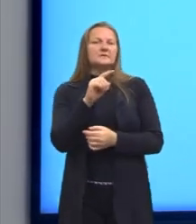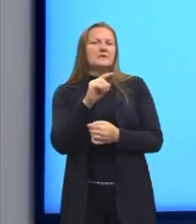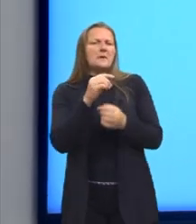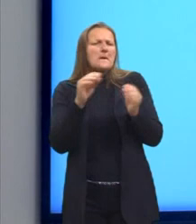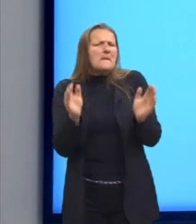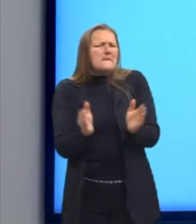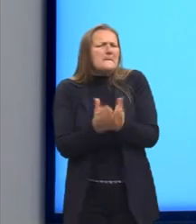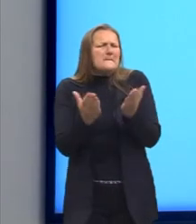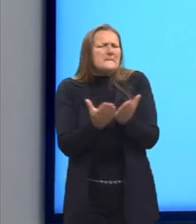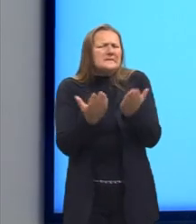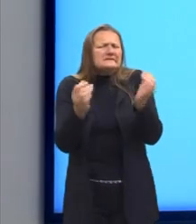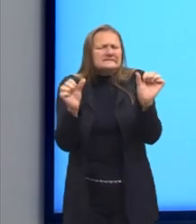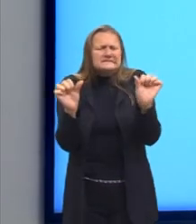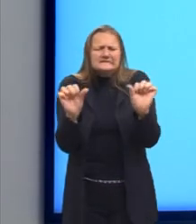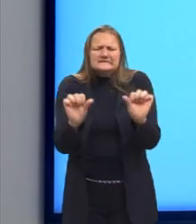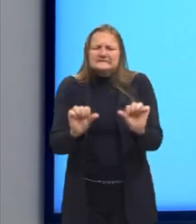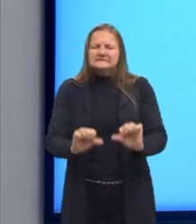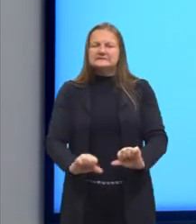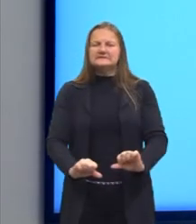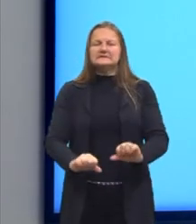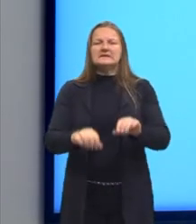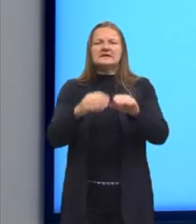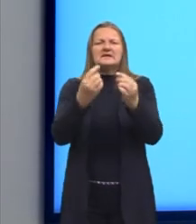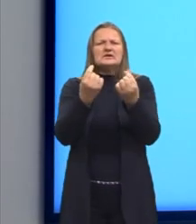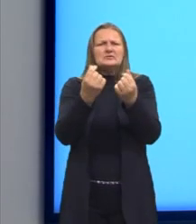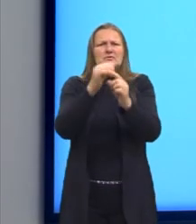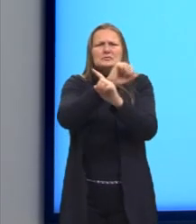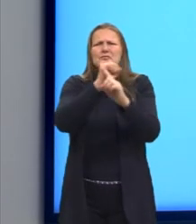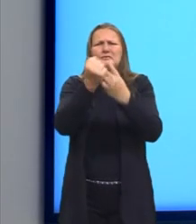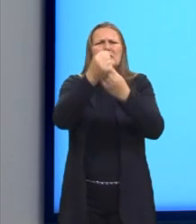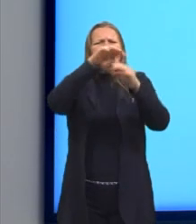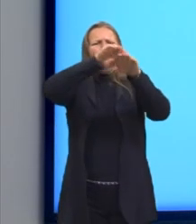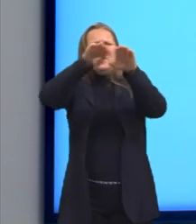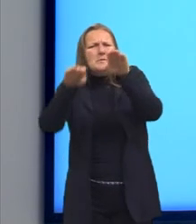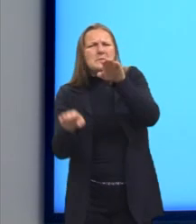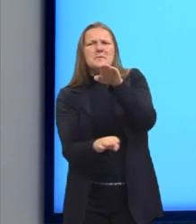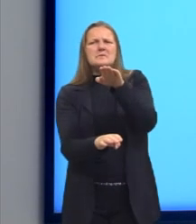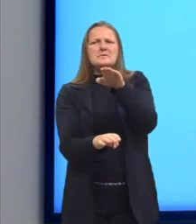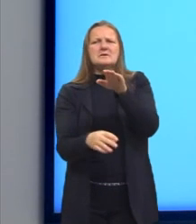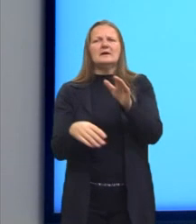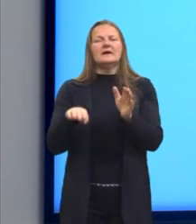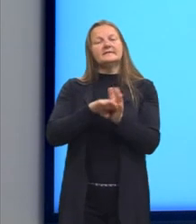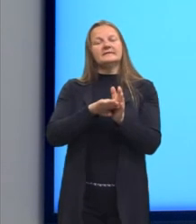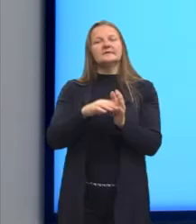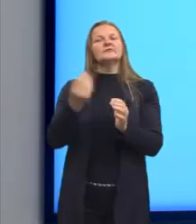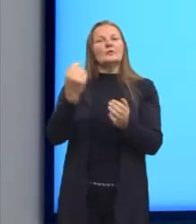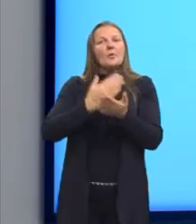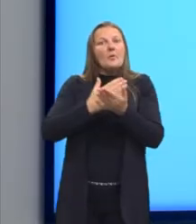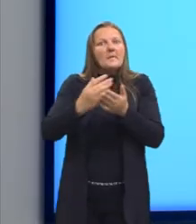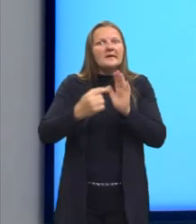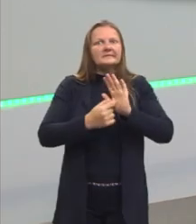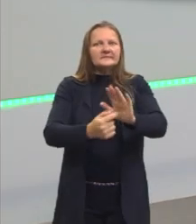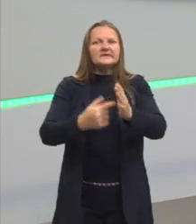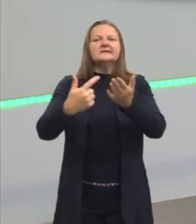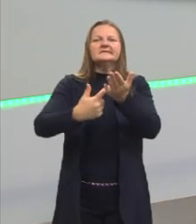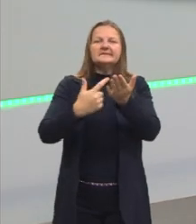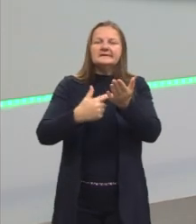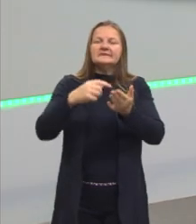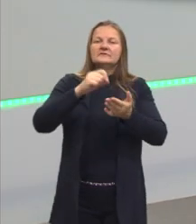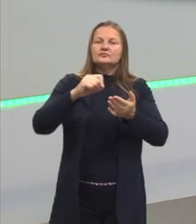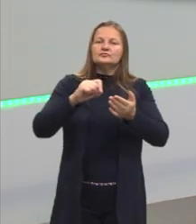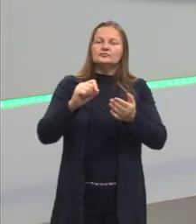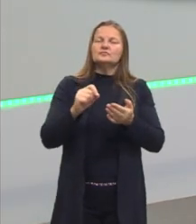os abismos sociais, ou seja, essa desigualdade social que nós falamos tanto até hoje, né, como que ela começou a se